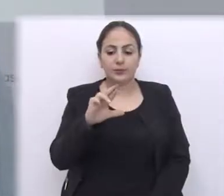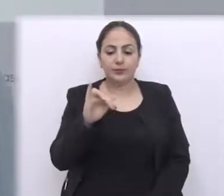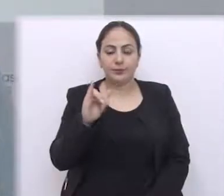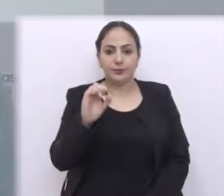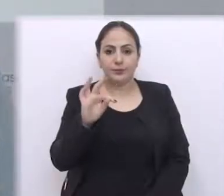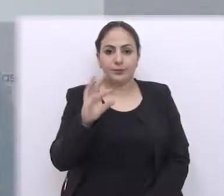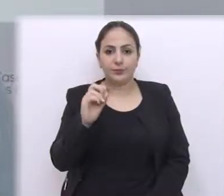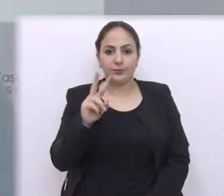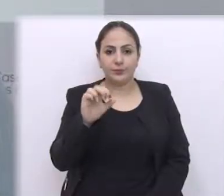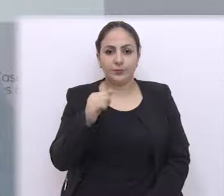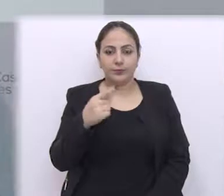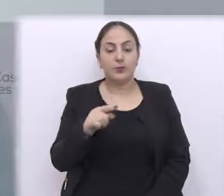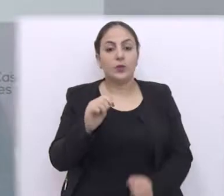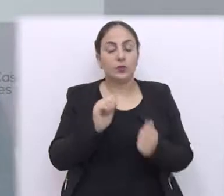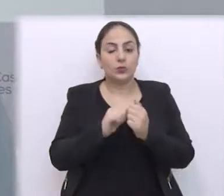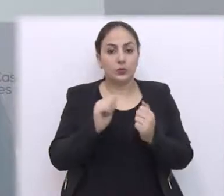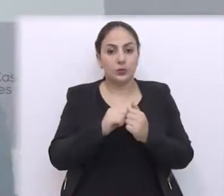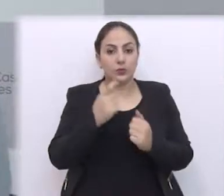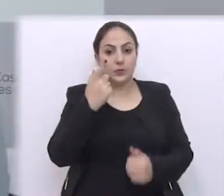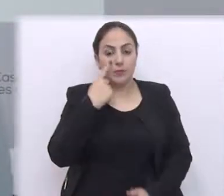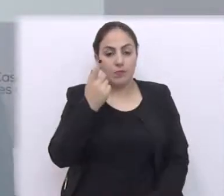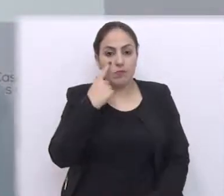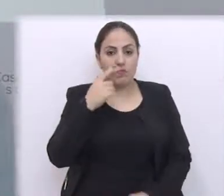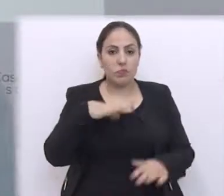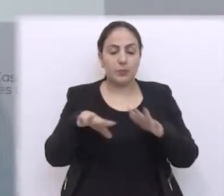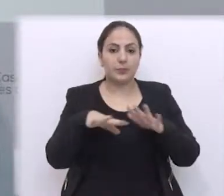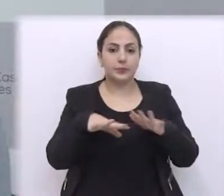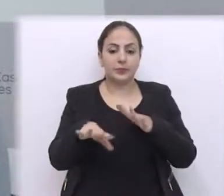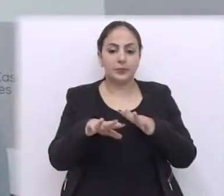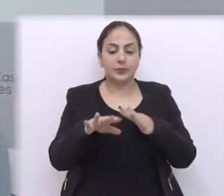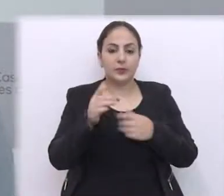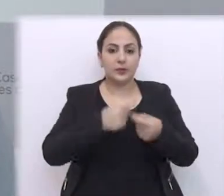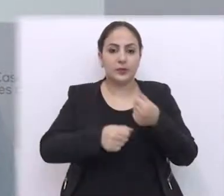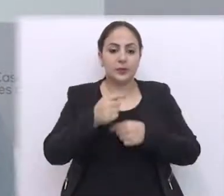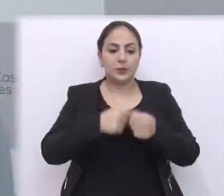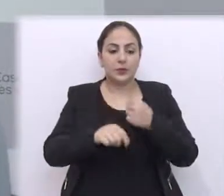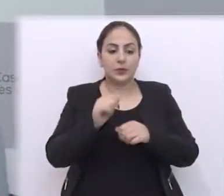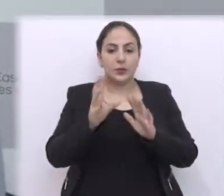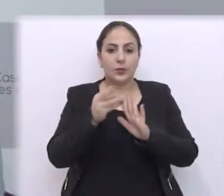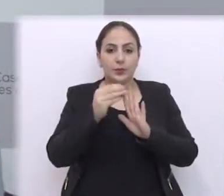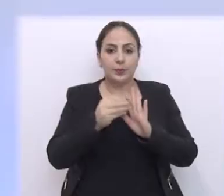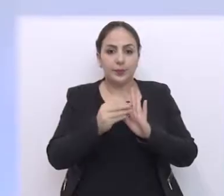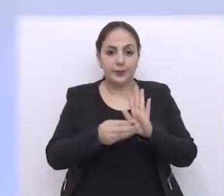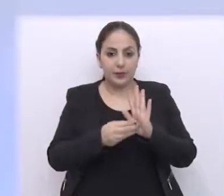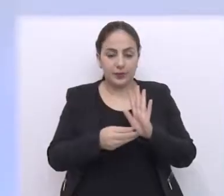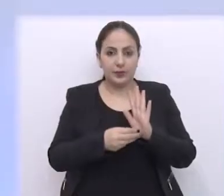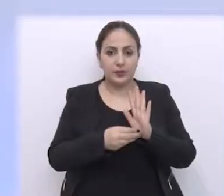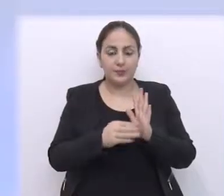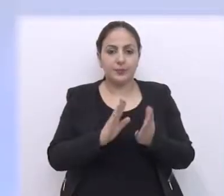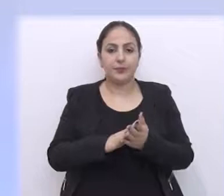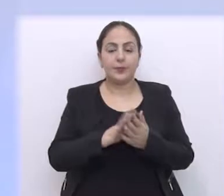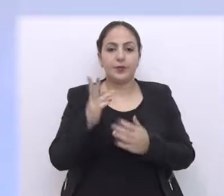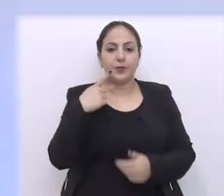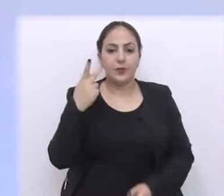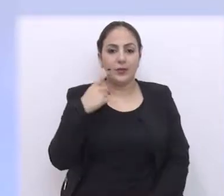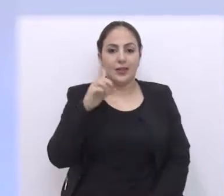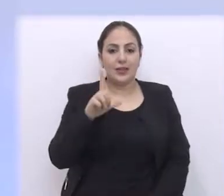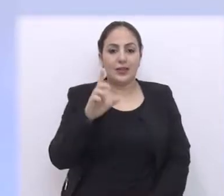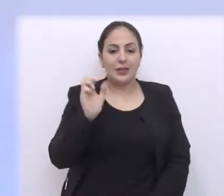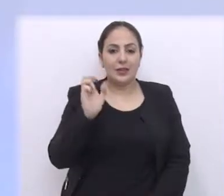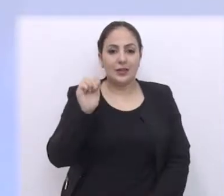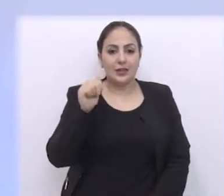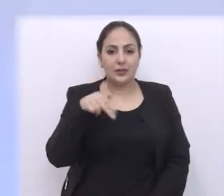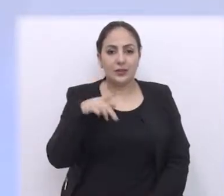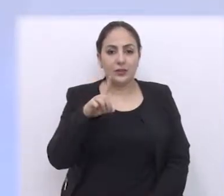Conjuntamente com o Executivo, tentar viabilizar, inclusive financeiramente, com emendas parlamentares. Vereador Leandro Roasso presta